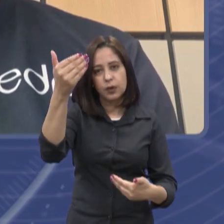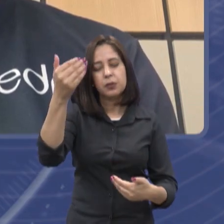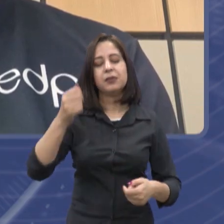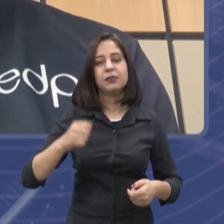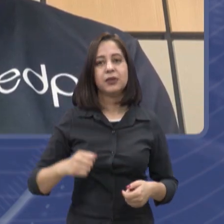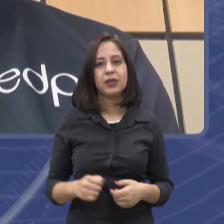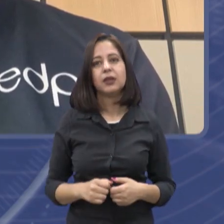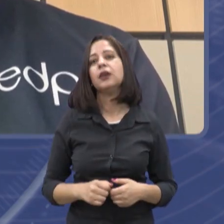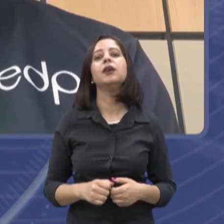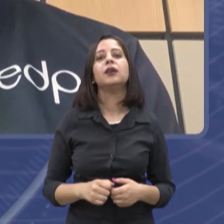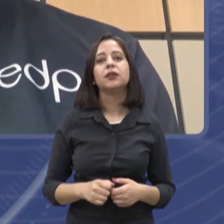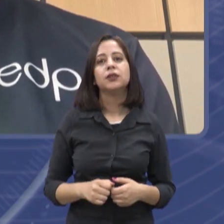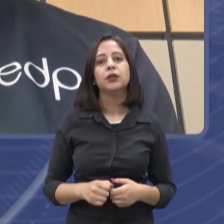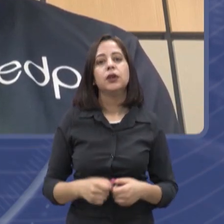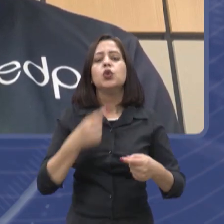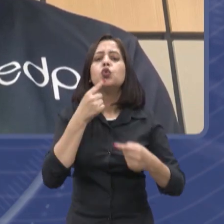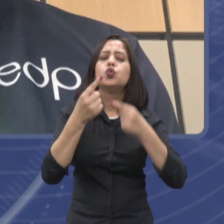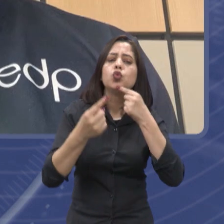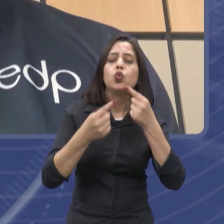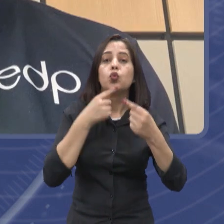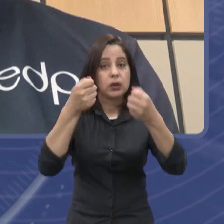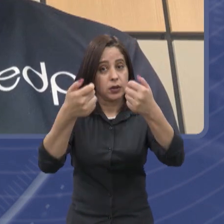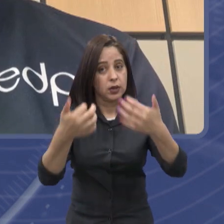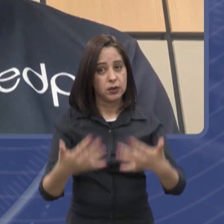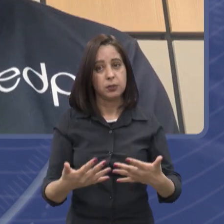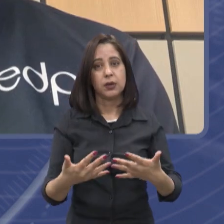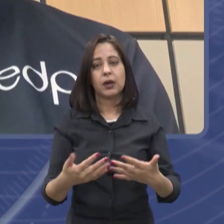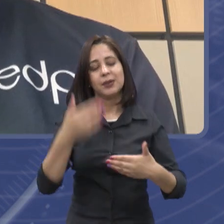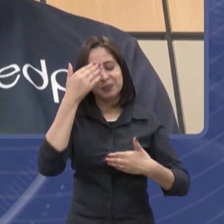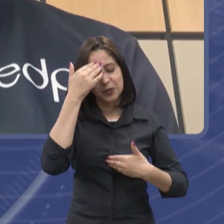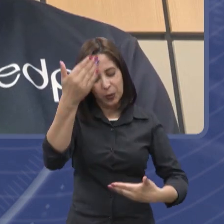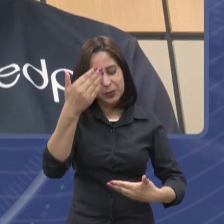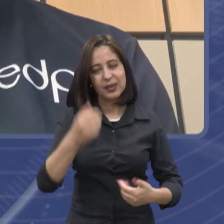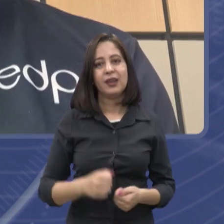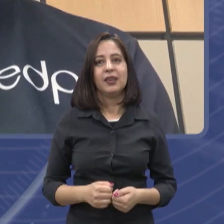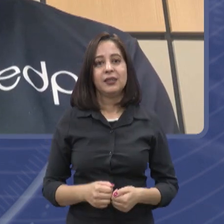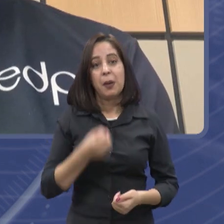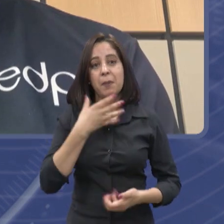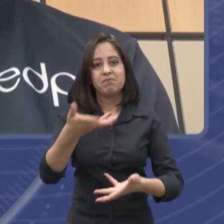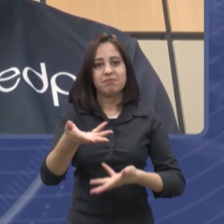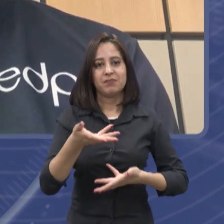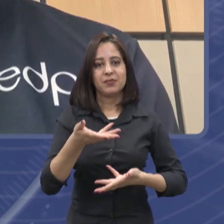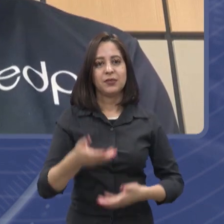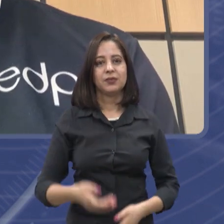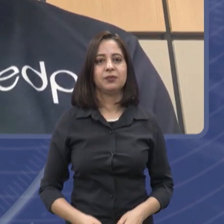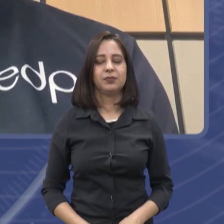aqui por, né, sanar algumas dúvidas para a gente, muito obrigada, viu, mais uma vez e seja bem-vindo sempre.